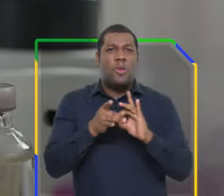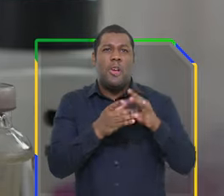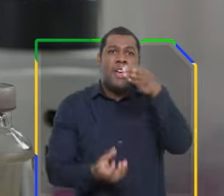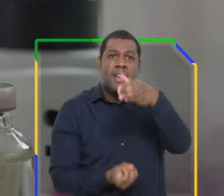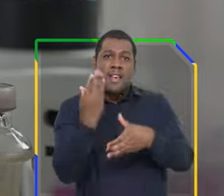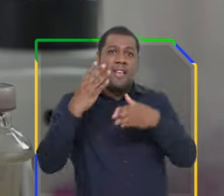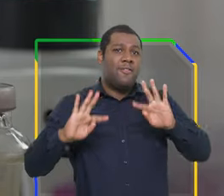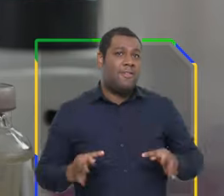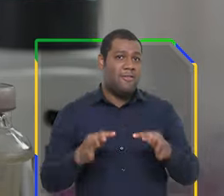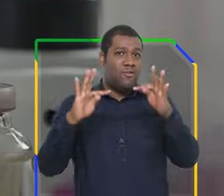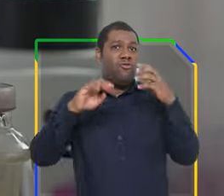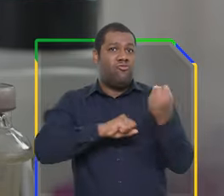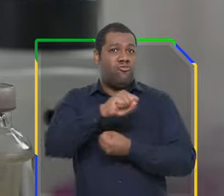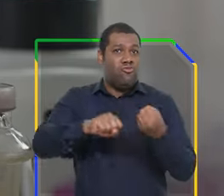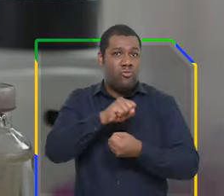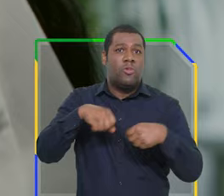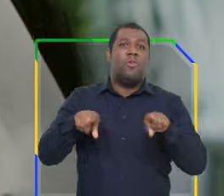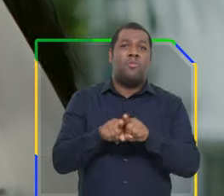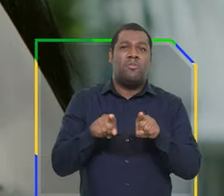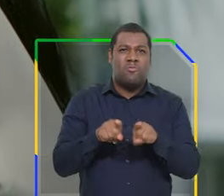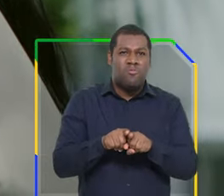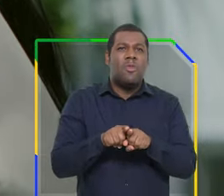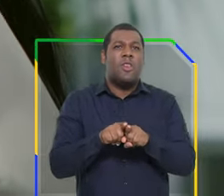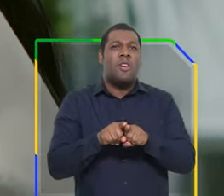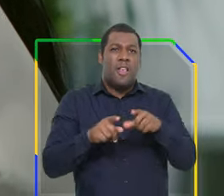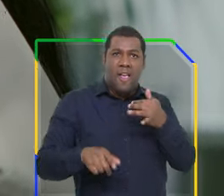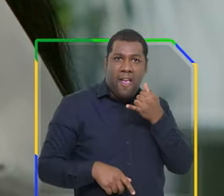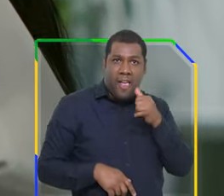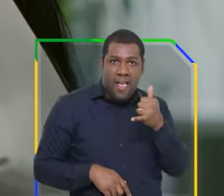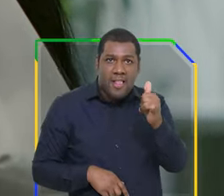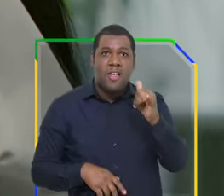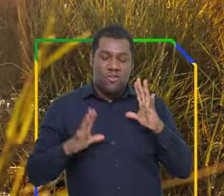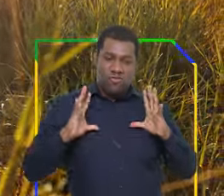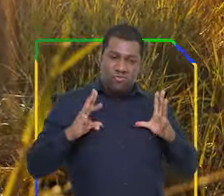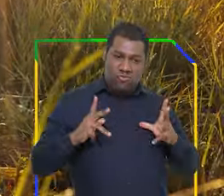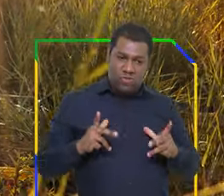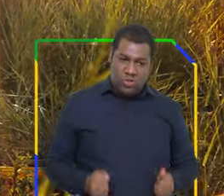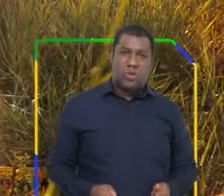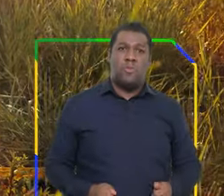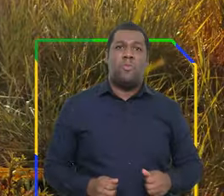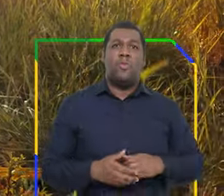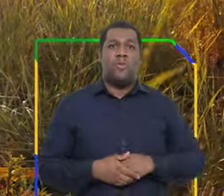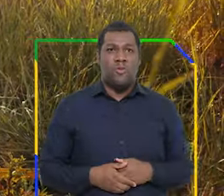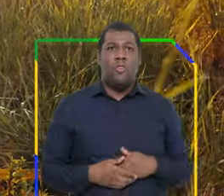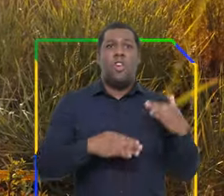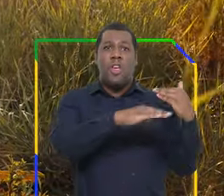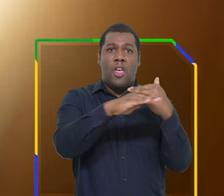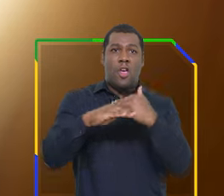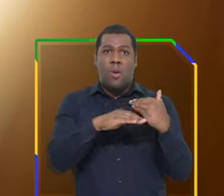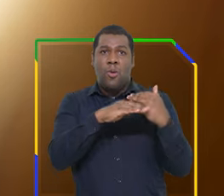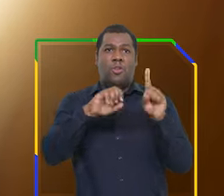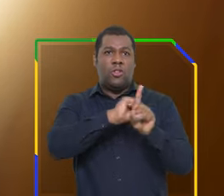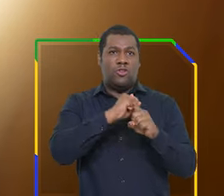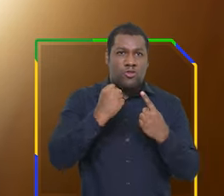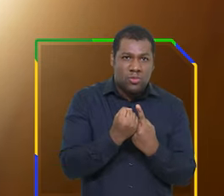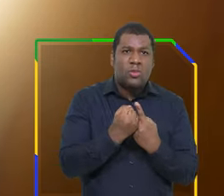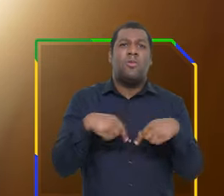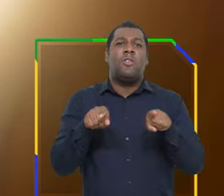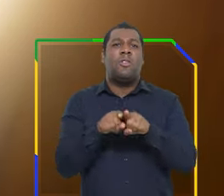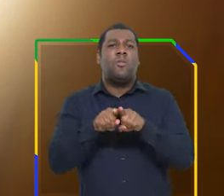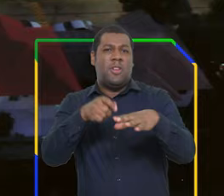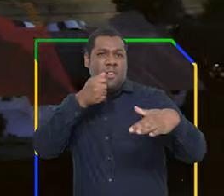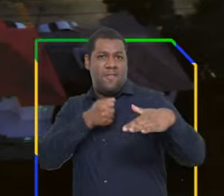criar tecnologias sustentáveis, transitar para energias não poluentes, com mais igualdade social e